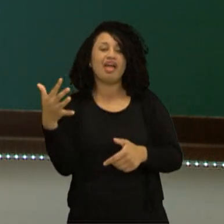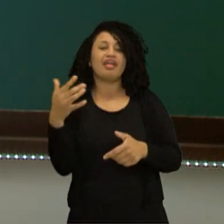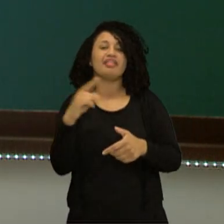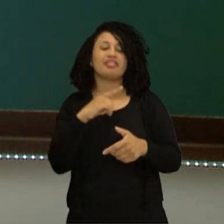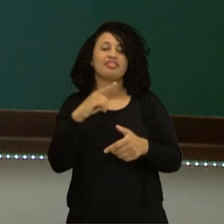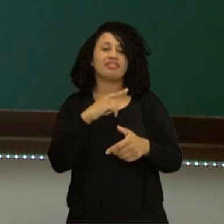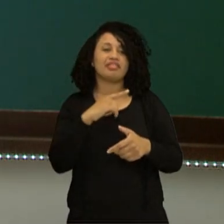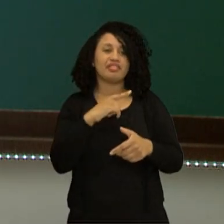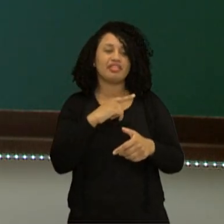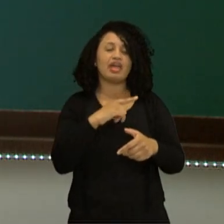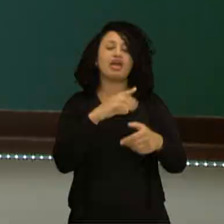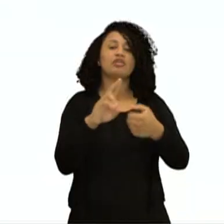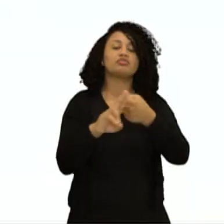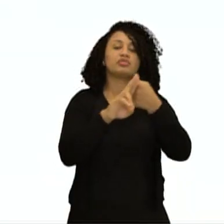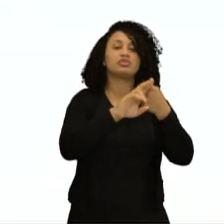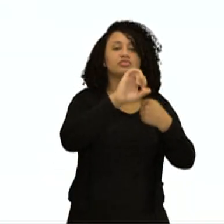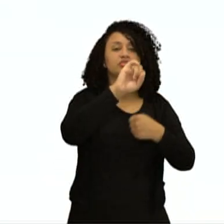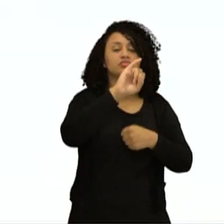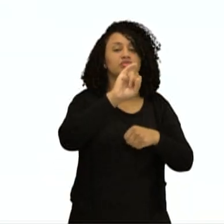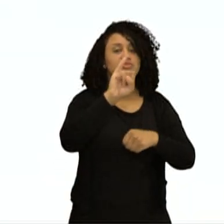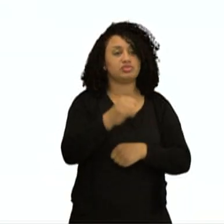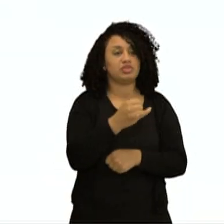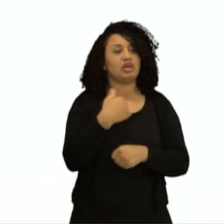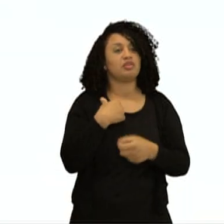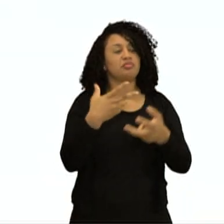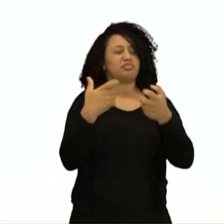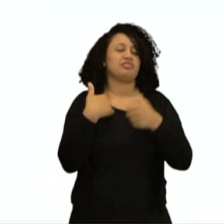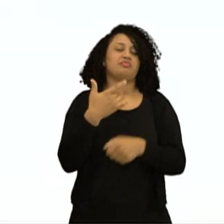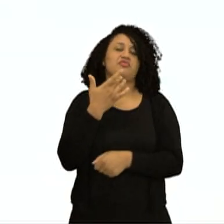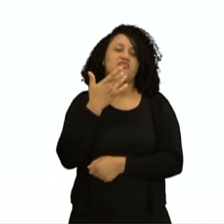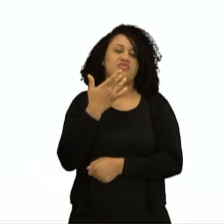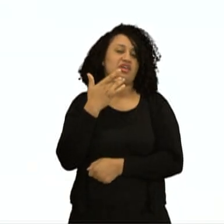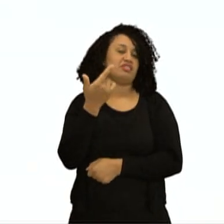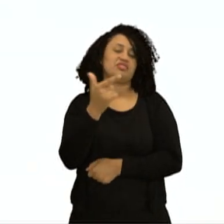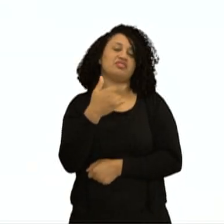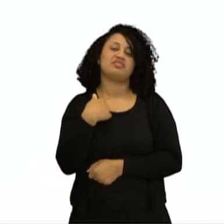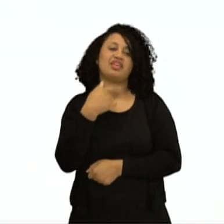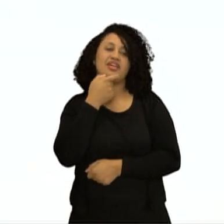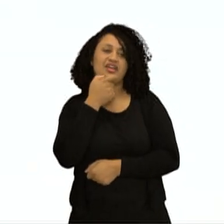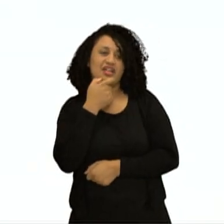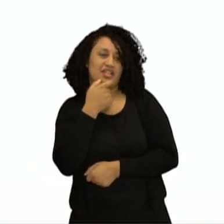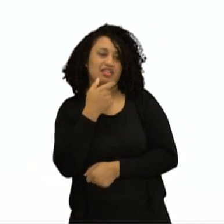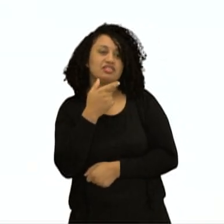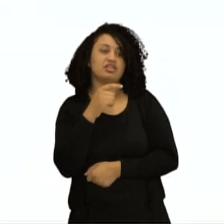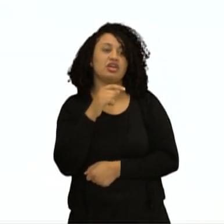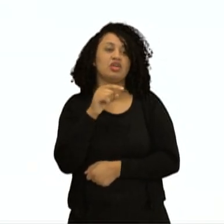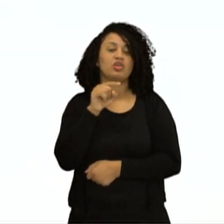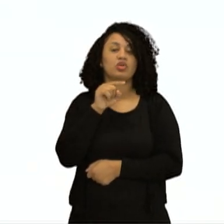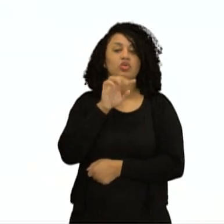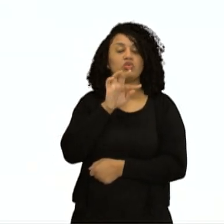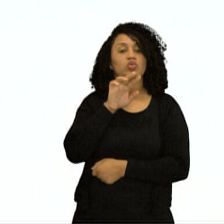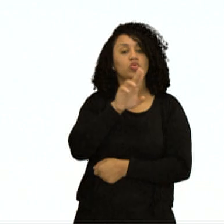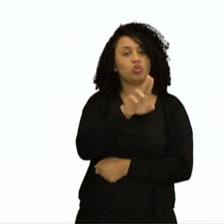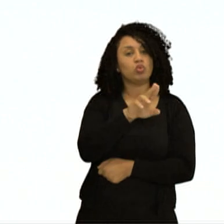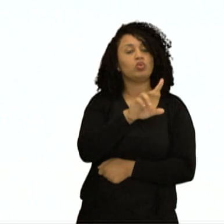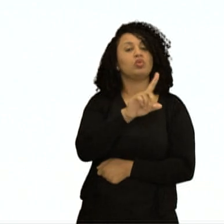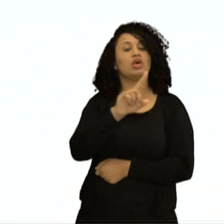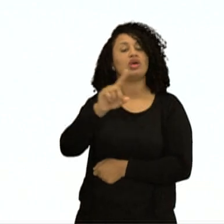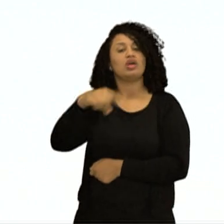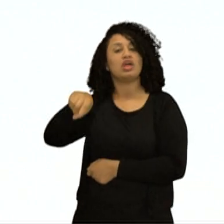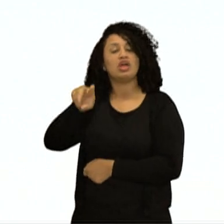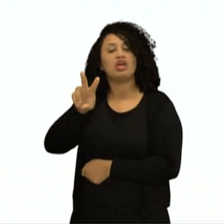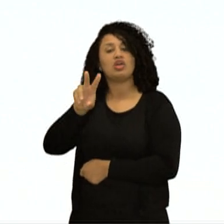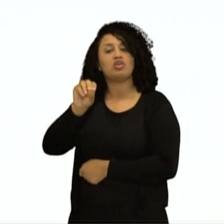da língua inglesa. E olha como é fácil. Eu não tenho em inglês nem tu e nem vós. Eu vou substituir por